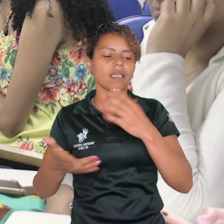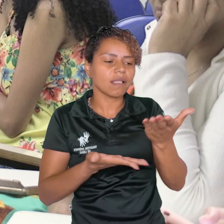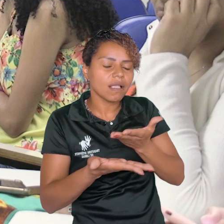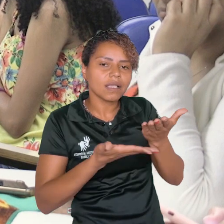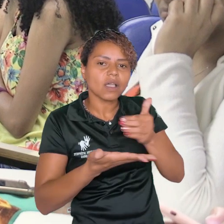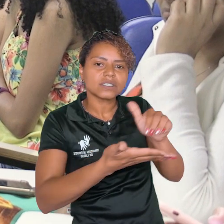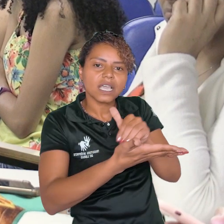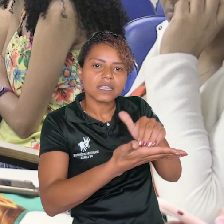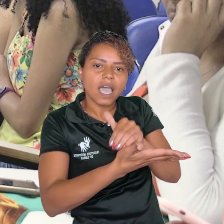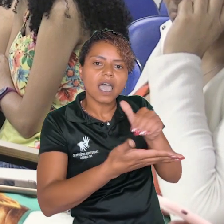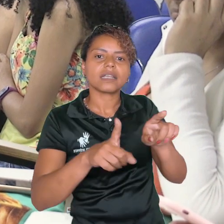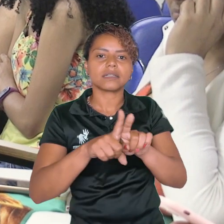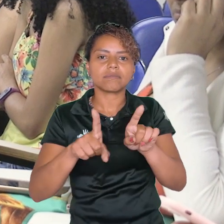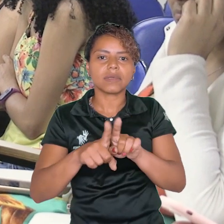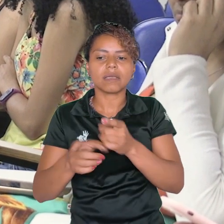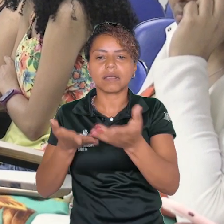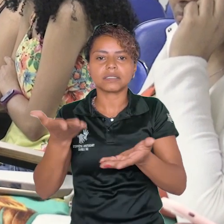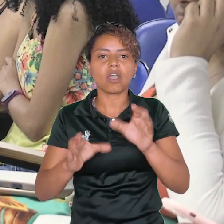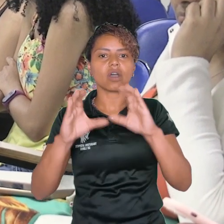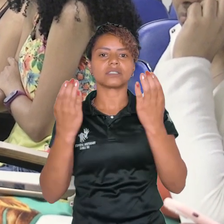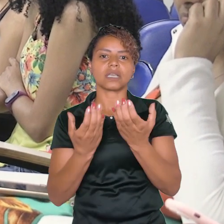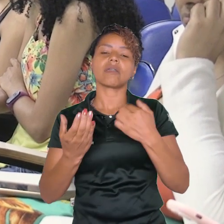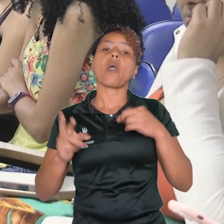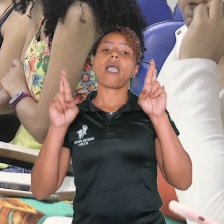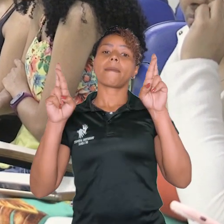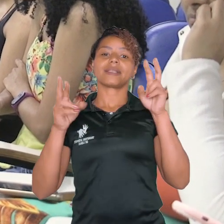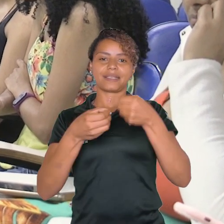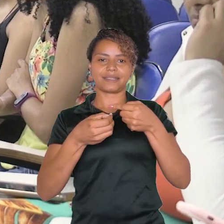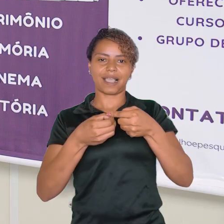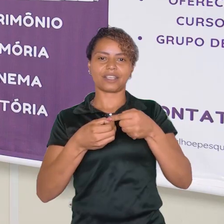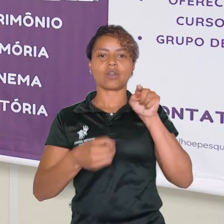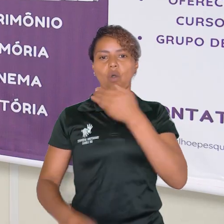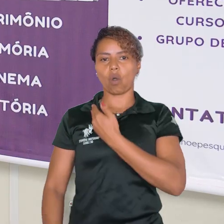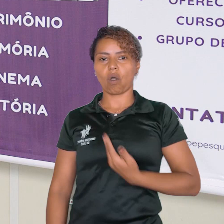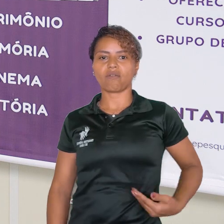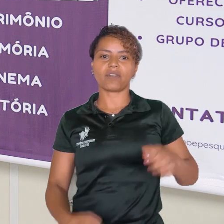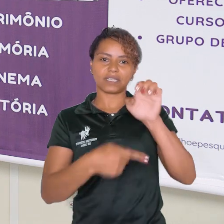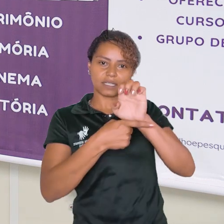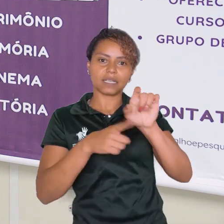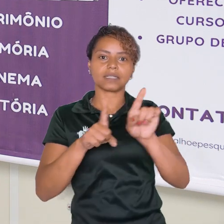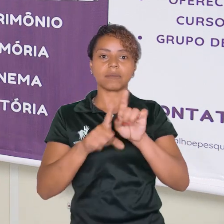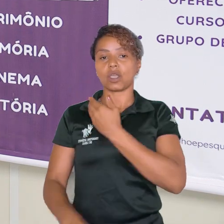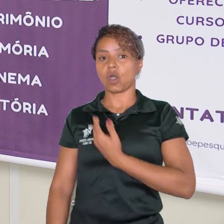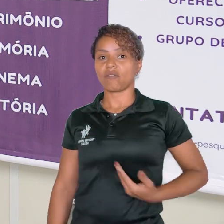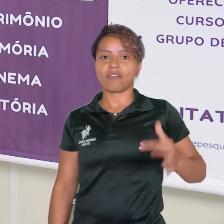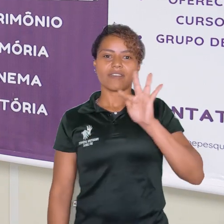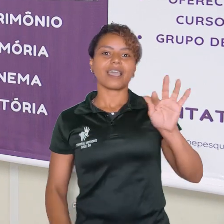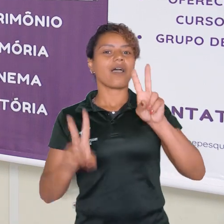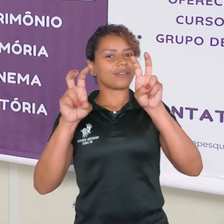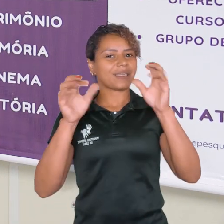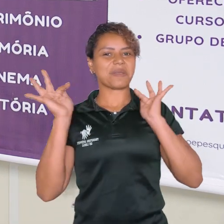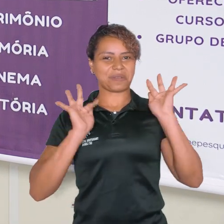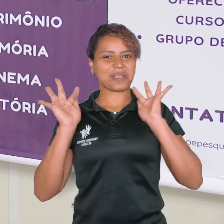gerência, gerenciar pessoas. E eu tenho tanto essa interação com o secretário, representação em conselhos. Eu sou representante